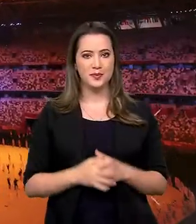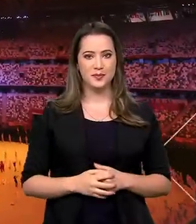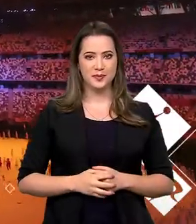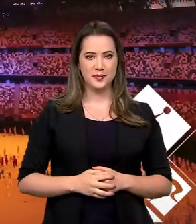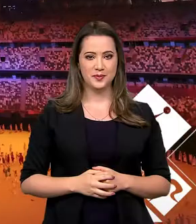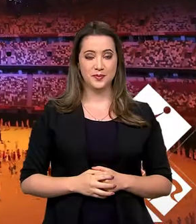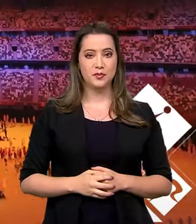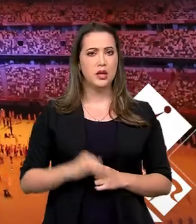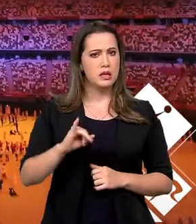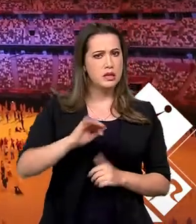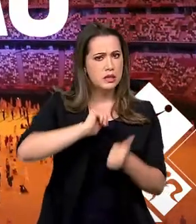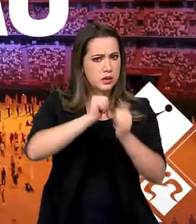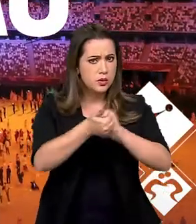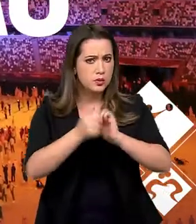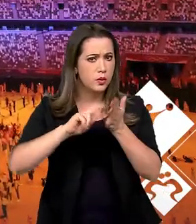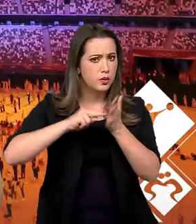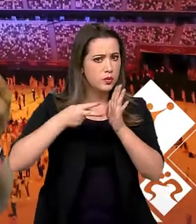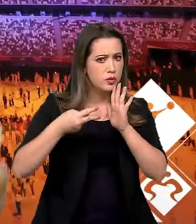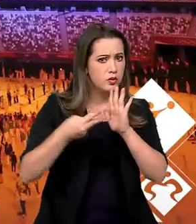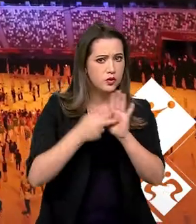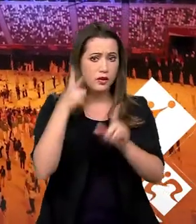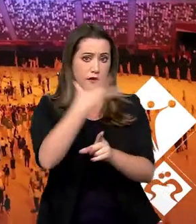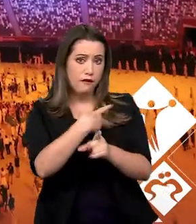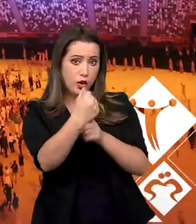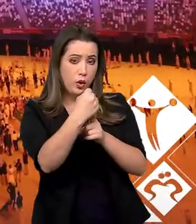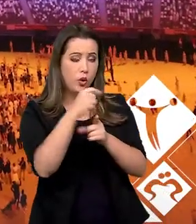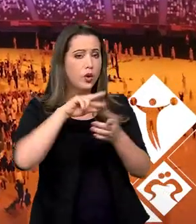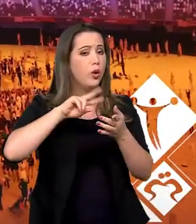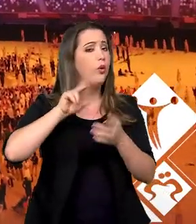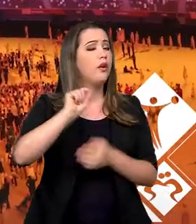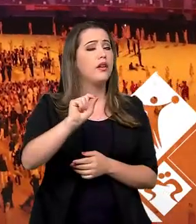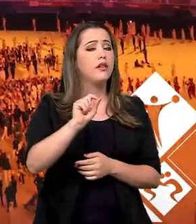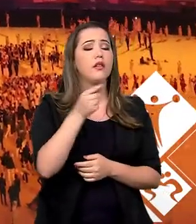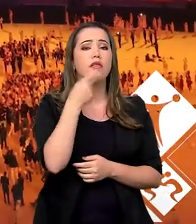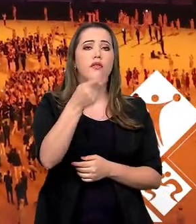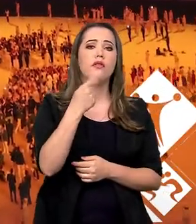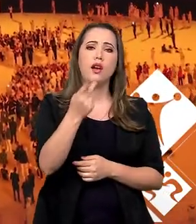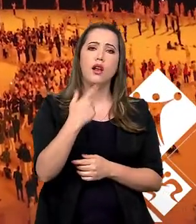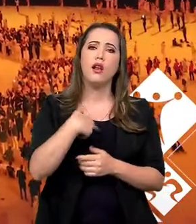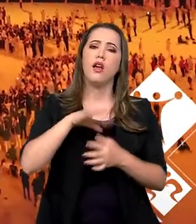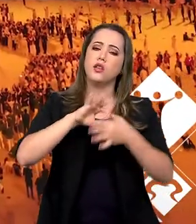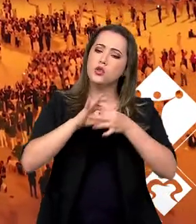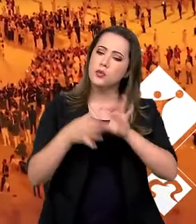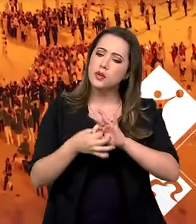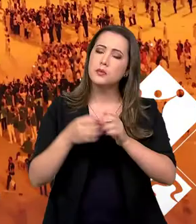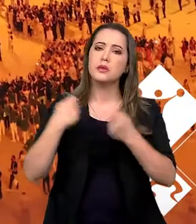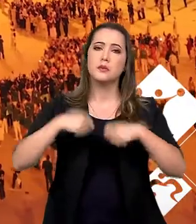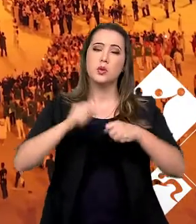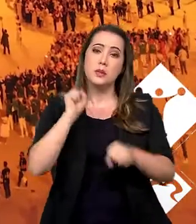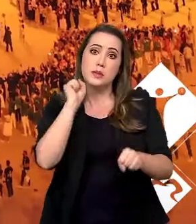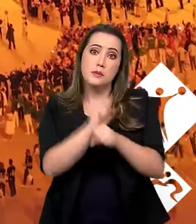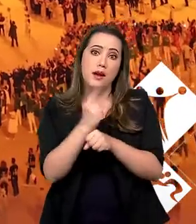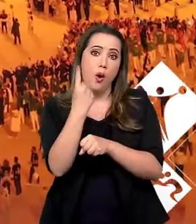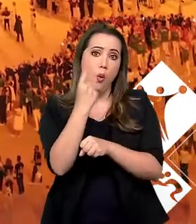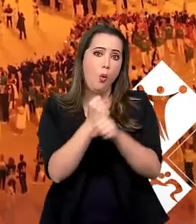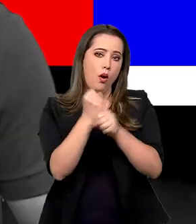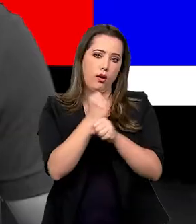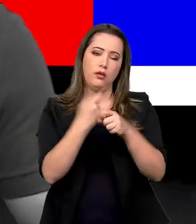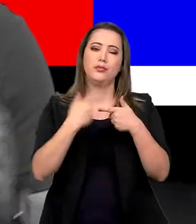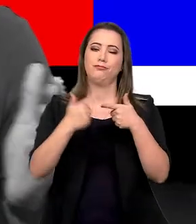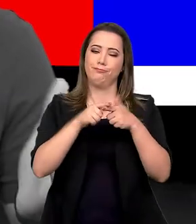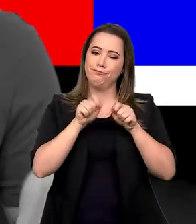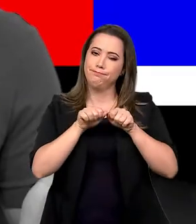E se o esporte representa a superação, o que dizer de uma Olimpíada que precisou ser adiada em um ano por causa da pandemia?